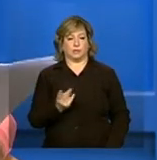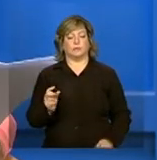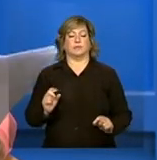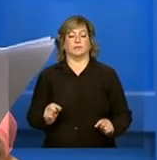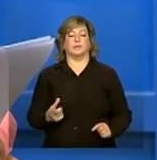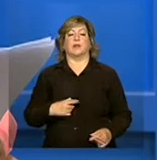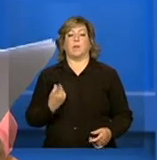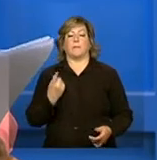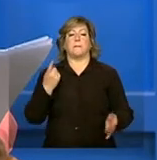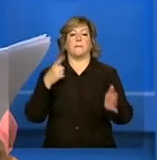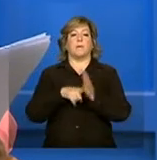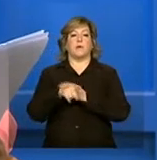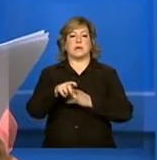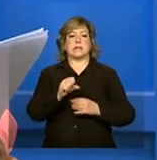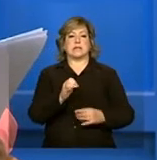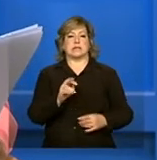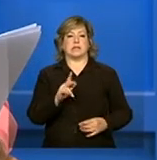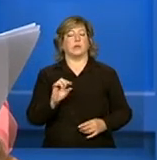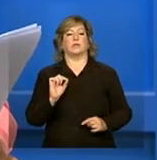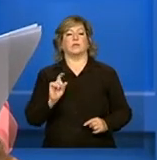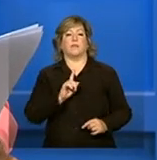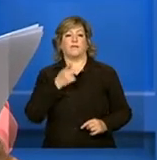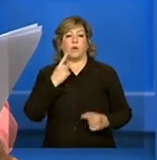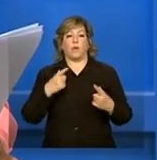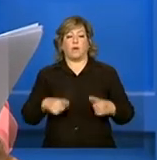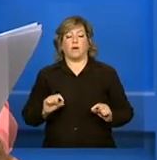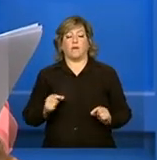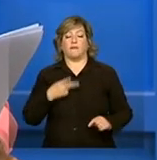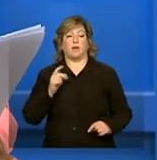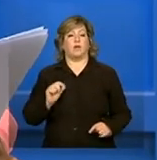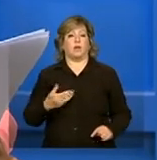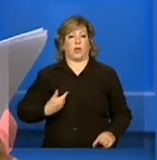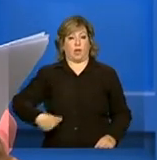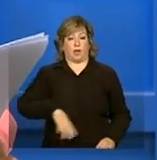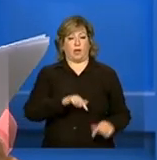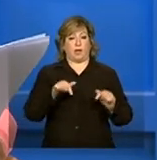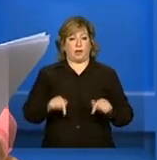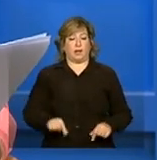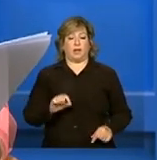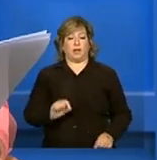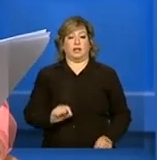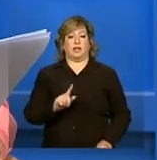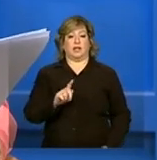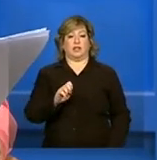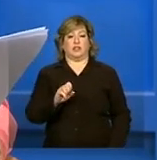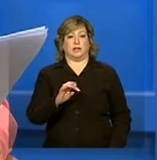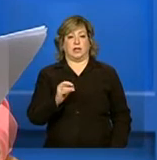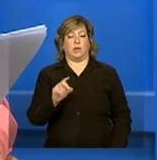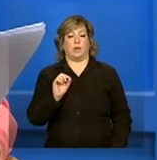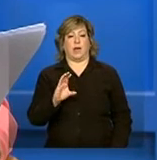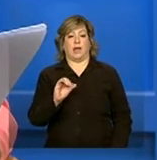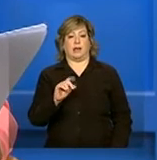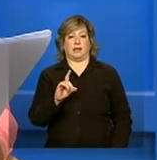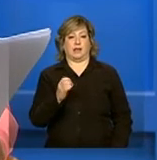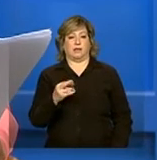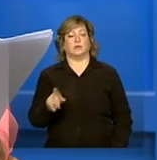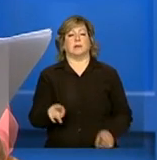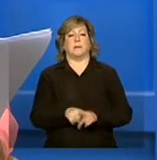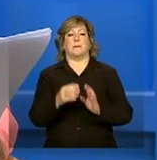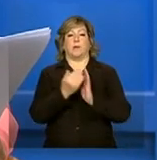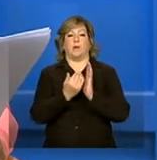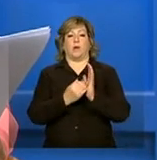Sérgio, não identifico o local, diz, nós aqui, da gestão do cadastro e do programa Bolsa Família,